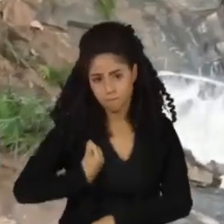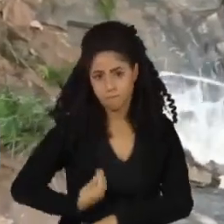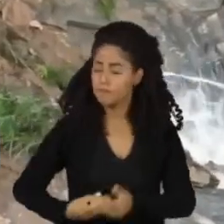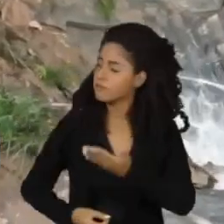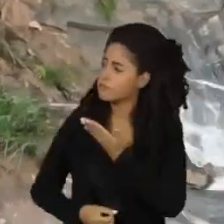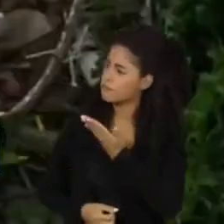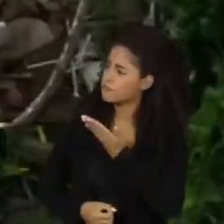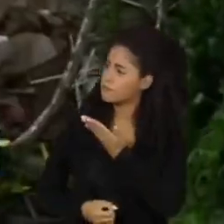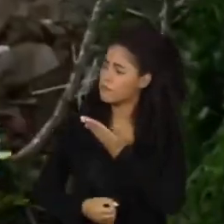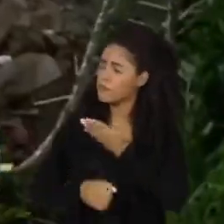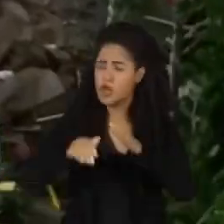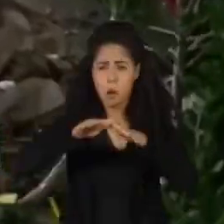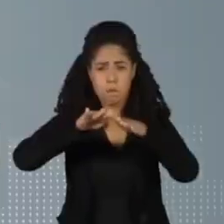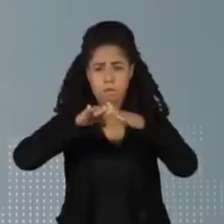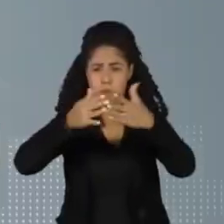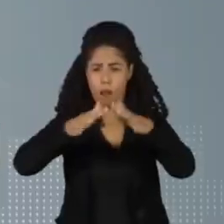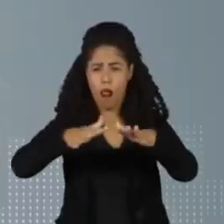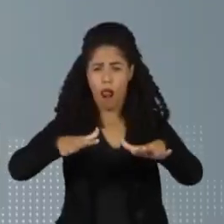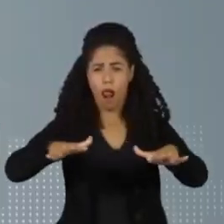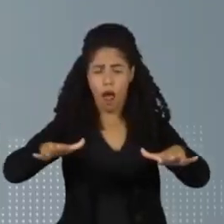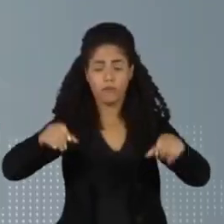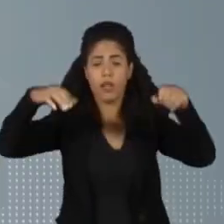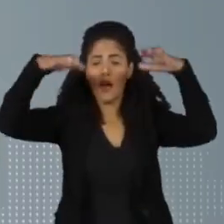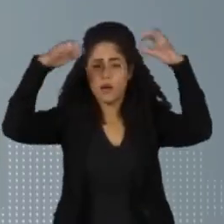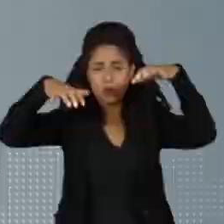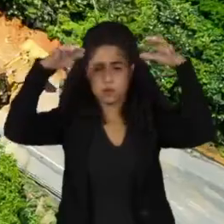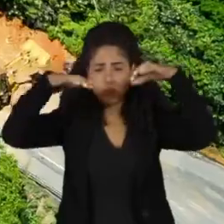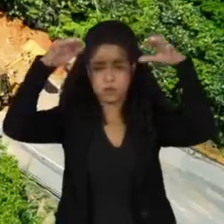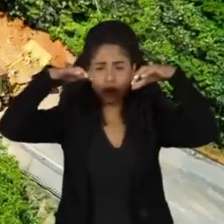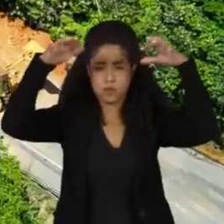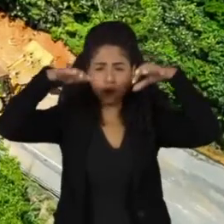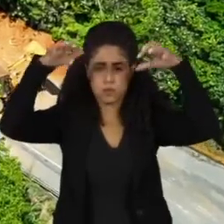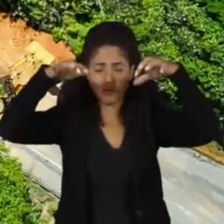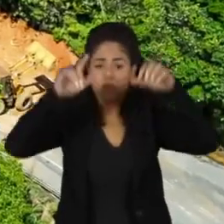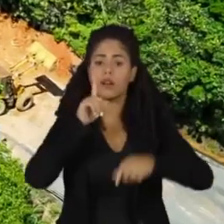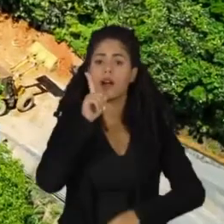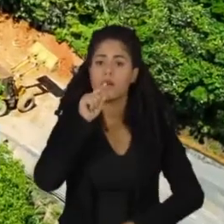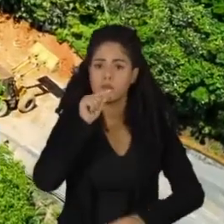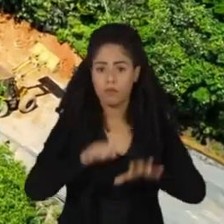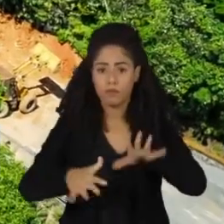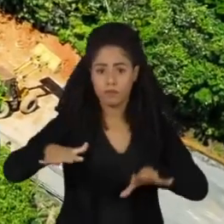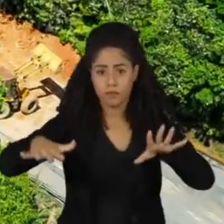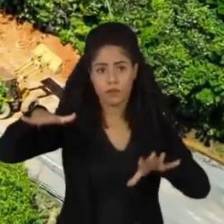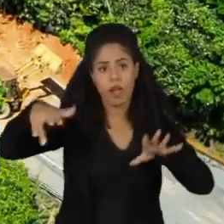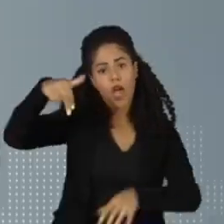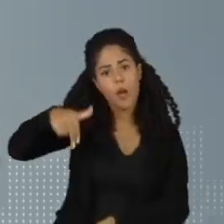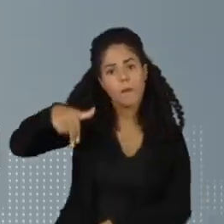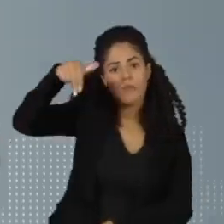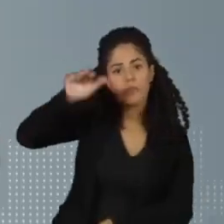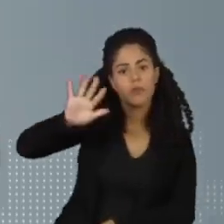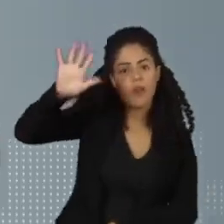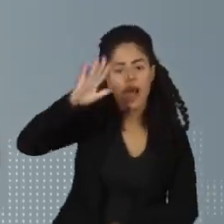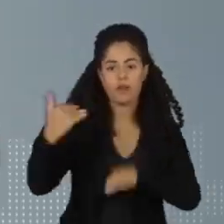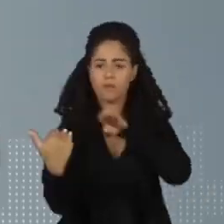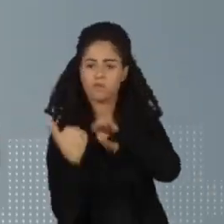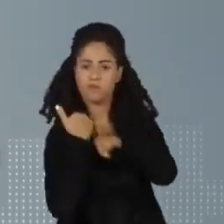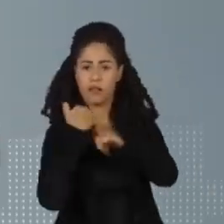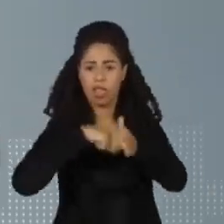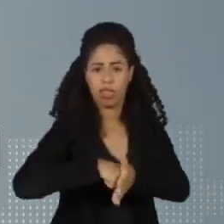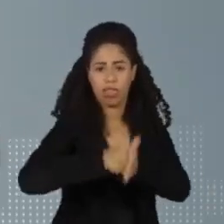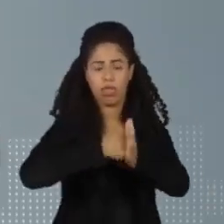estrago incalculável. O temporal que atingiu o litoral paulista interditou rodovias, provocou